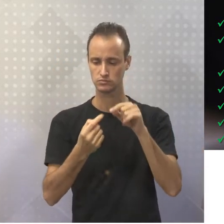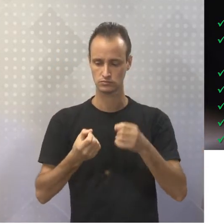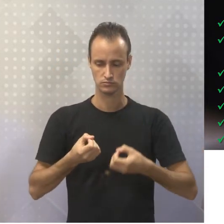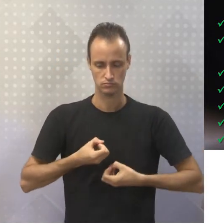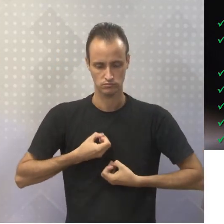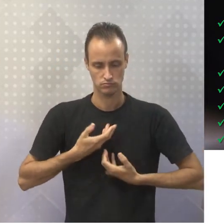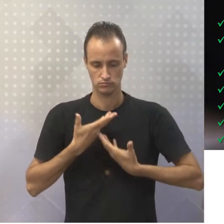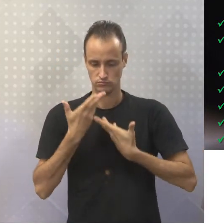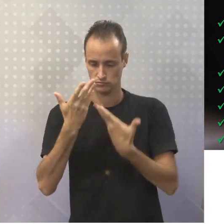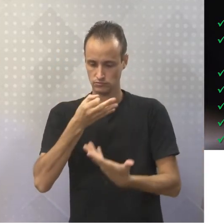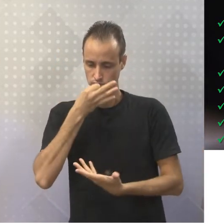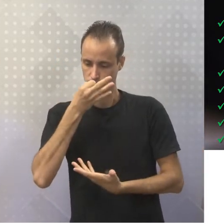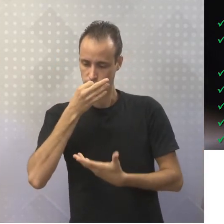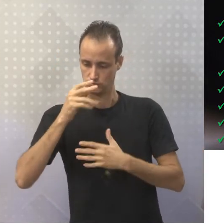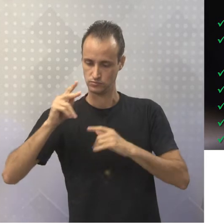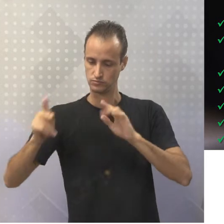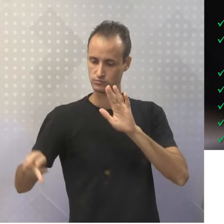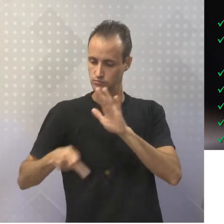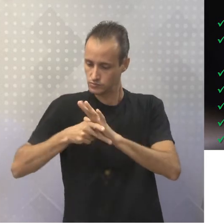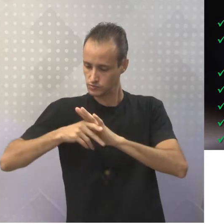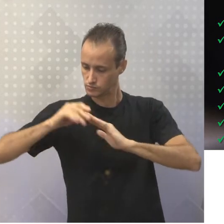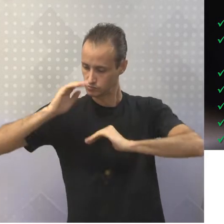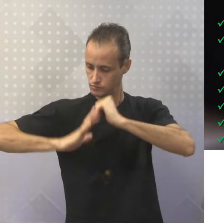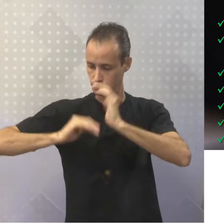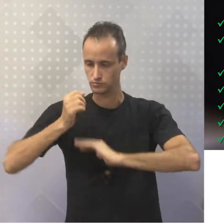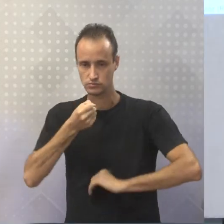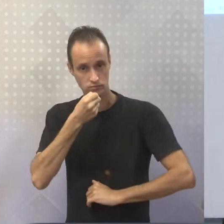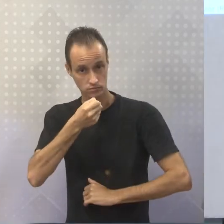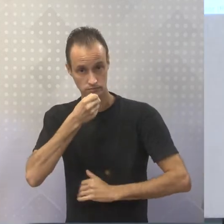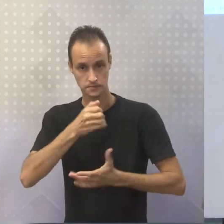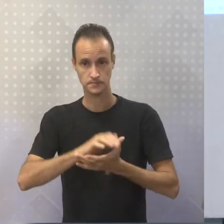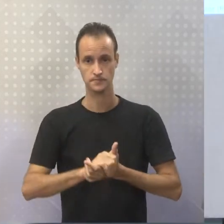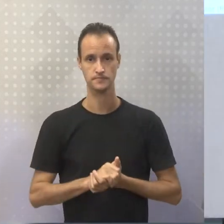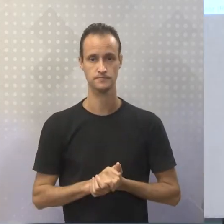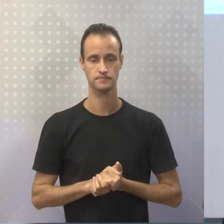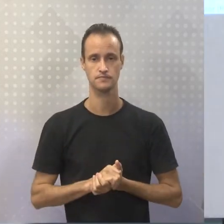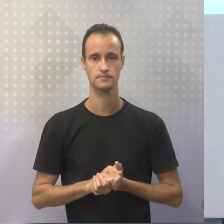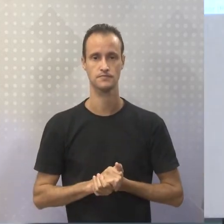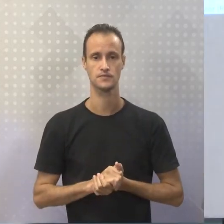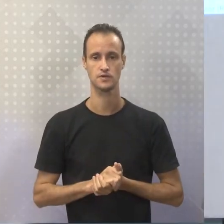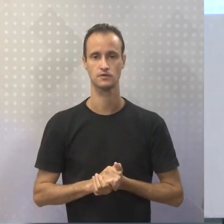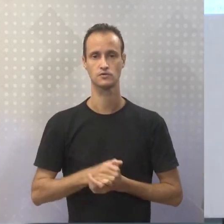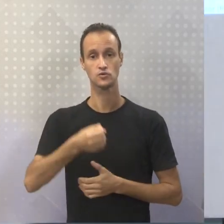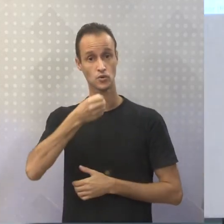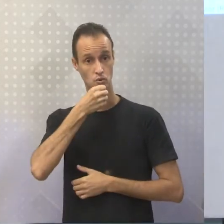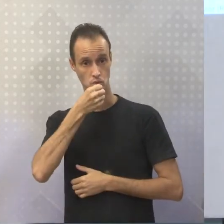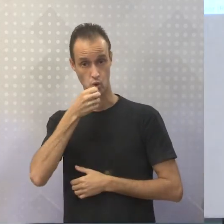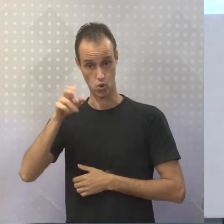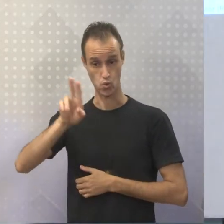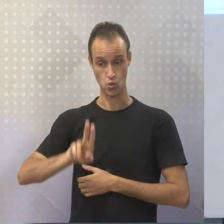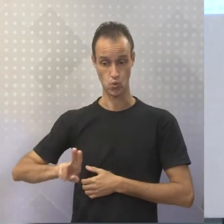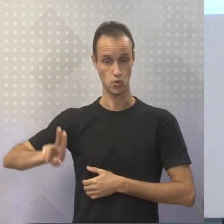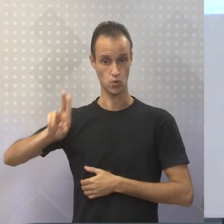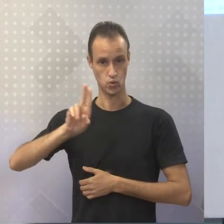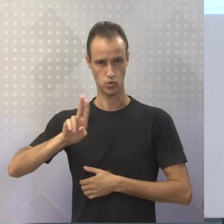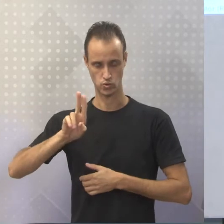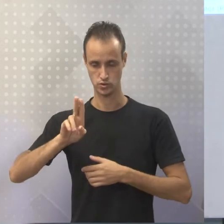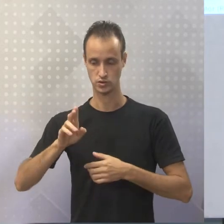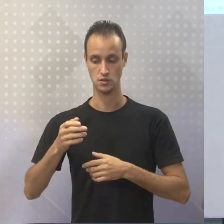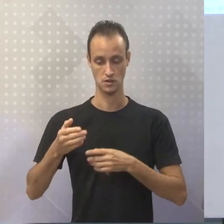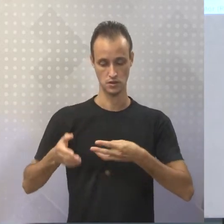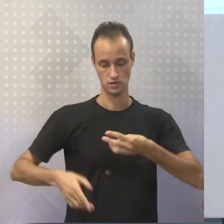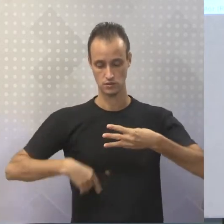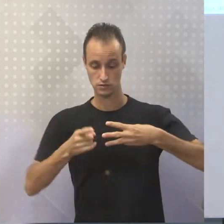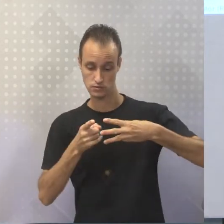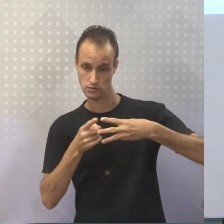ponto de vista do repórter. Ou seja, o acontece? acontece? Embora o repórter se utilize da primeira pessoa,